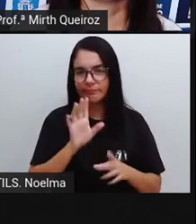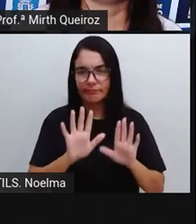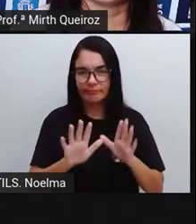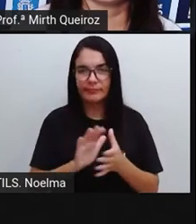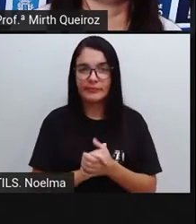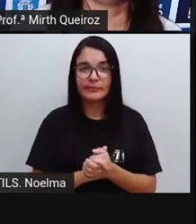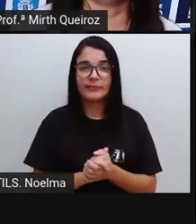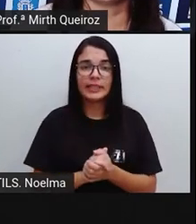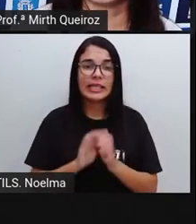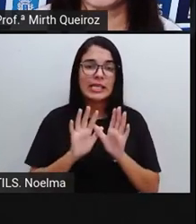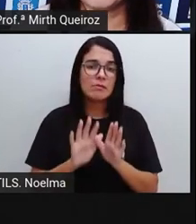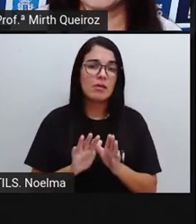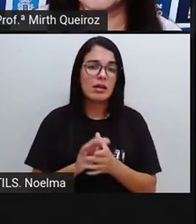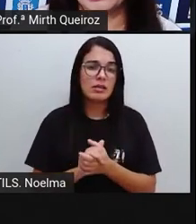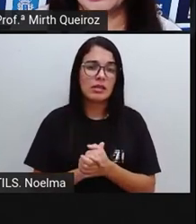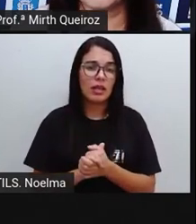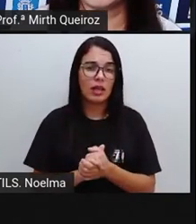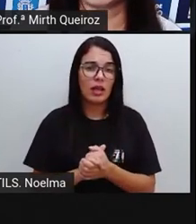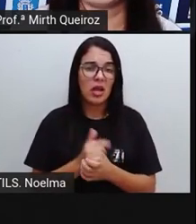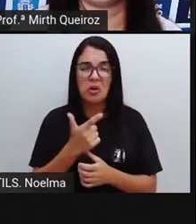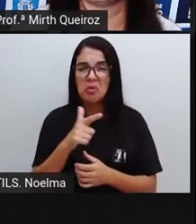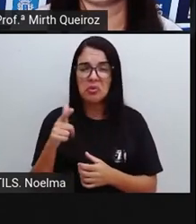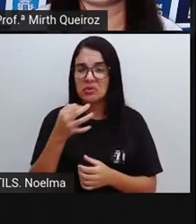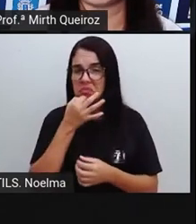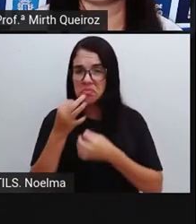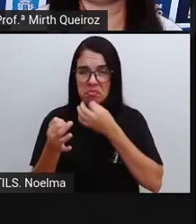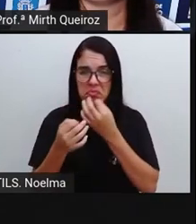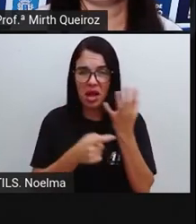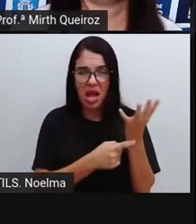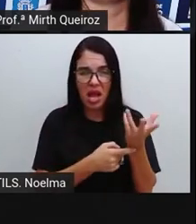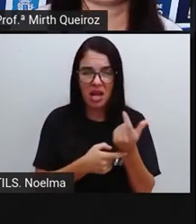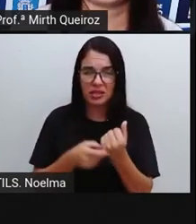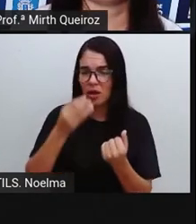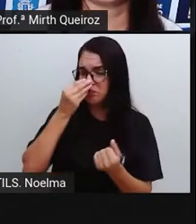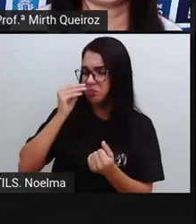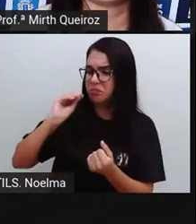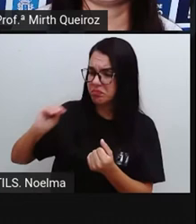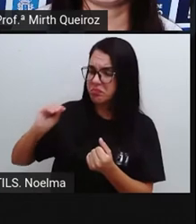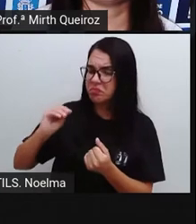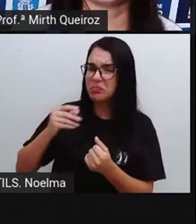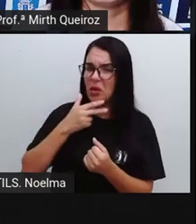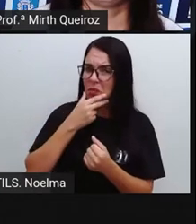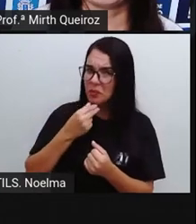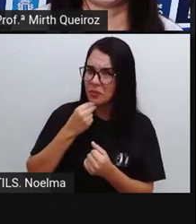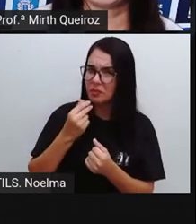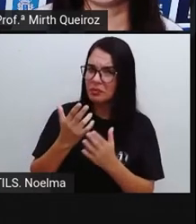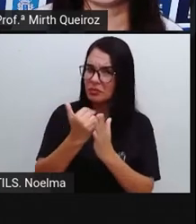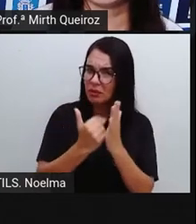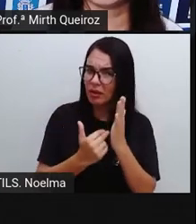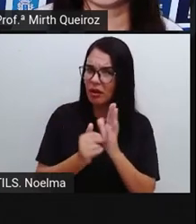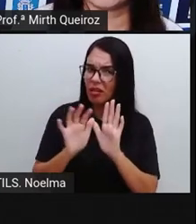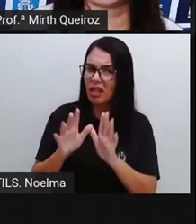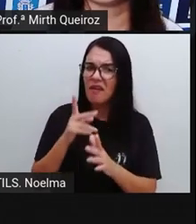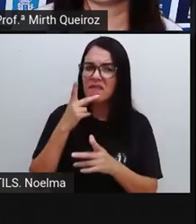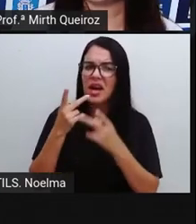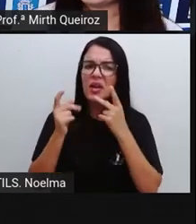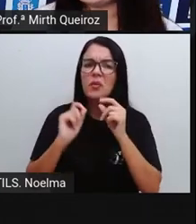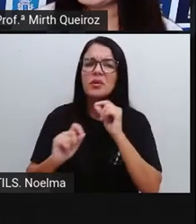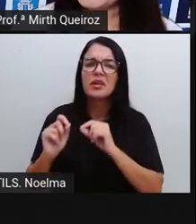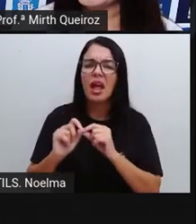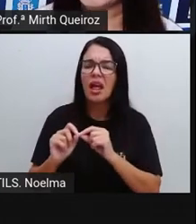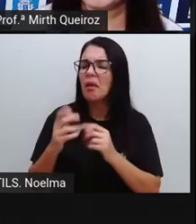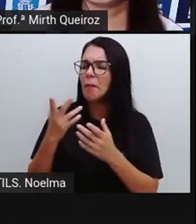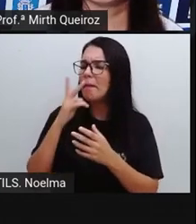Por outra parte, muitos críticos da arte, eles desprezam o trabalho de Romero Brito e apontam que suas obras são